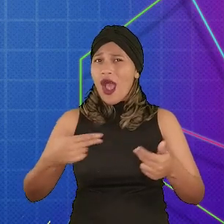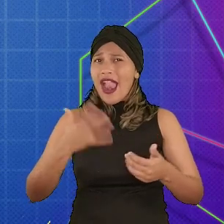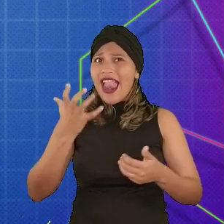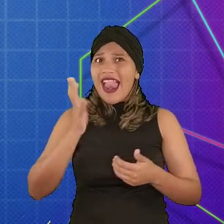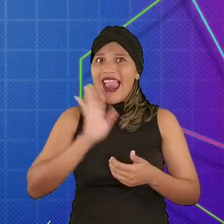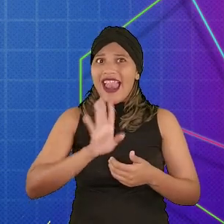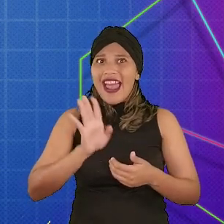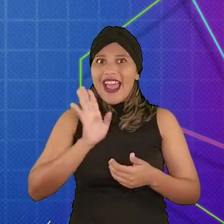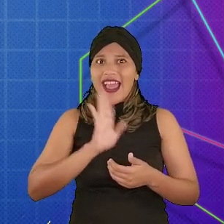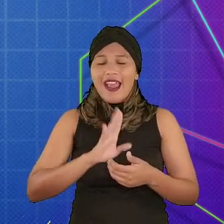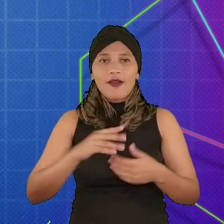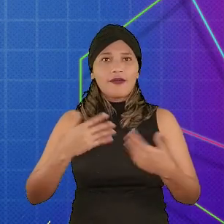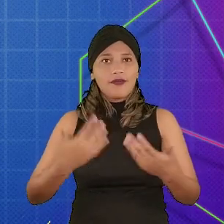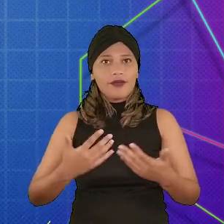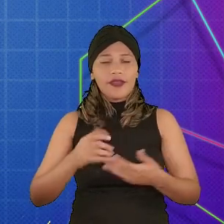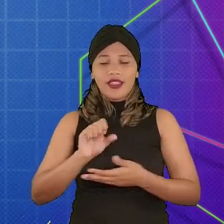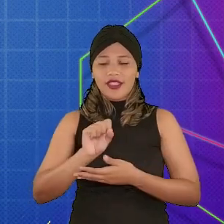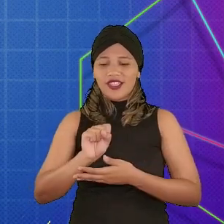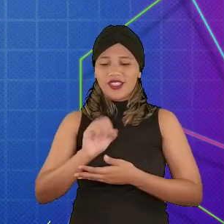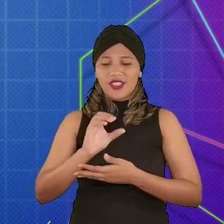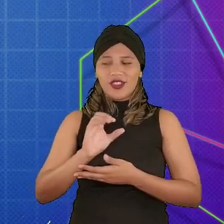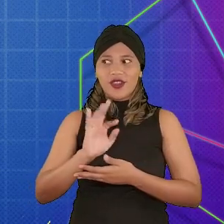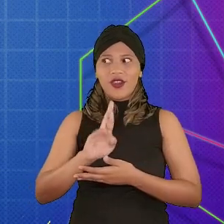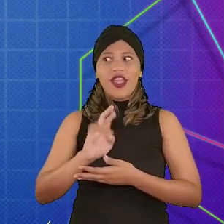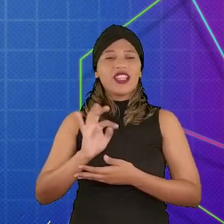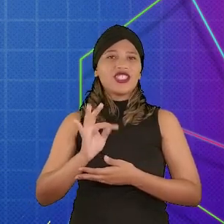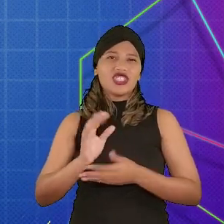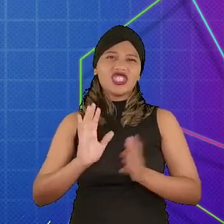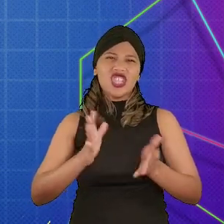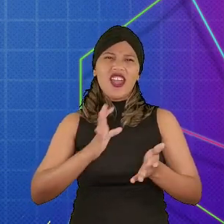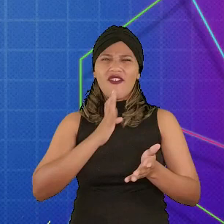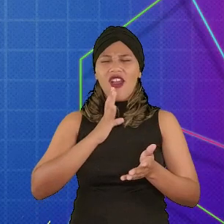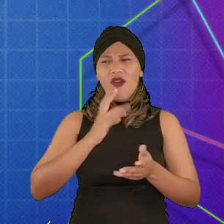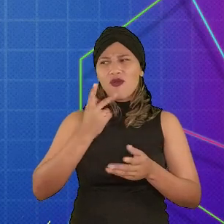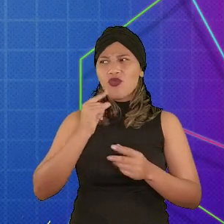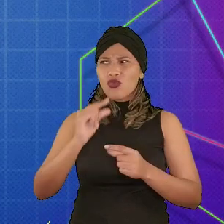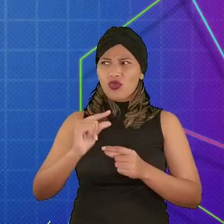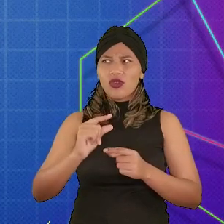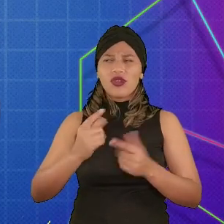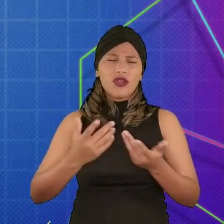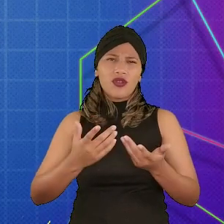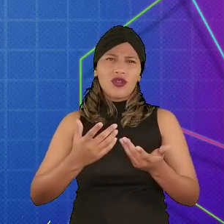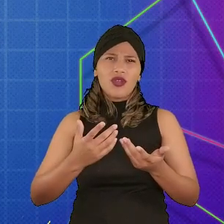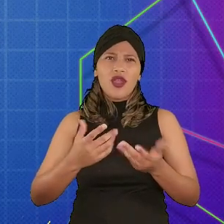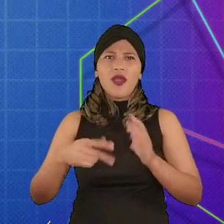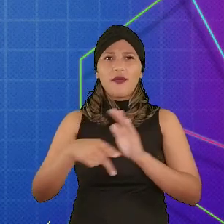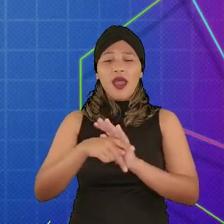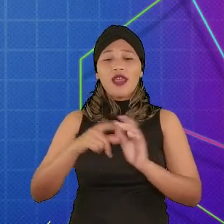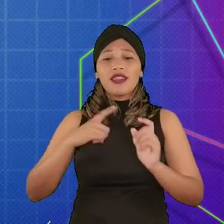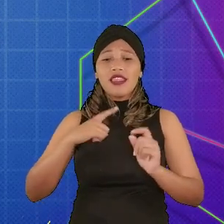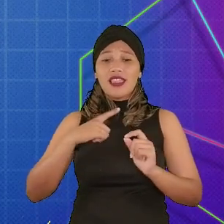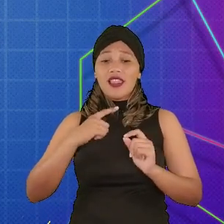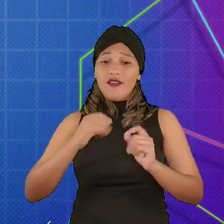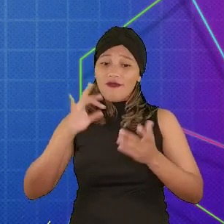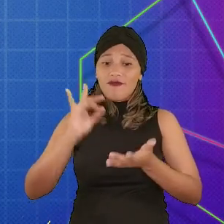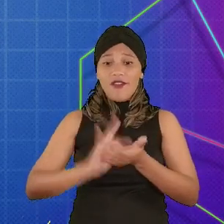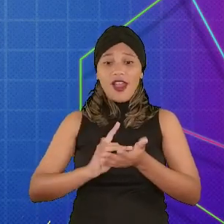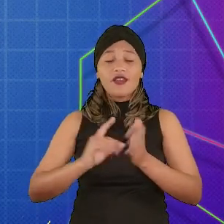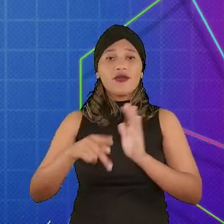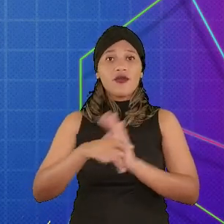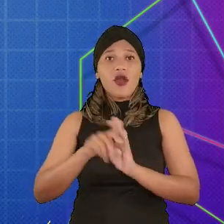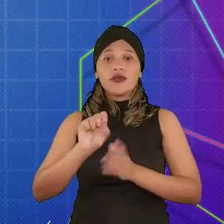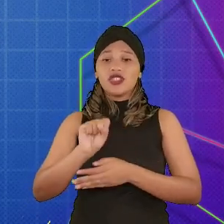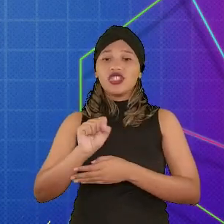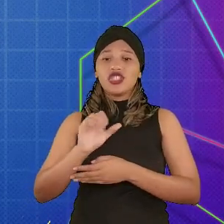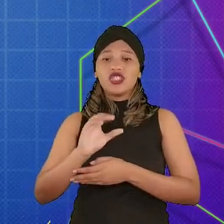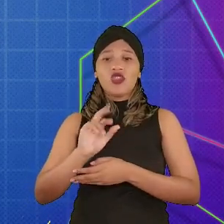coisa legal nele. E que programa é esse? Esse é o Scratch, que a gente já até chegou a comentar dele na aula passada. Mas hoje, a gente vai